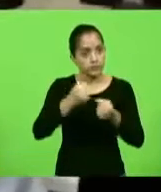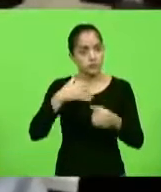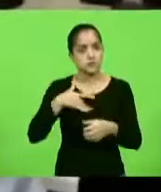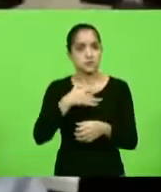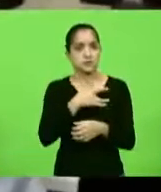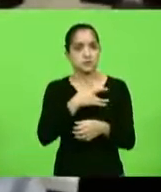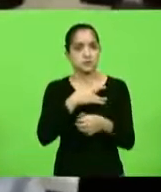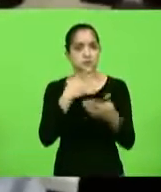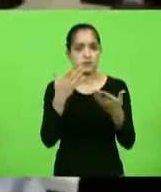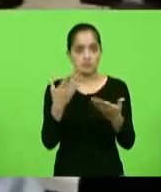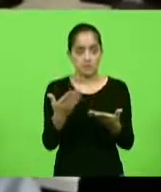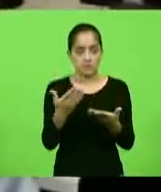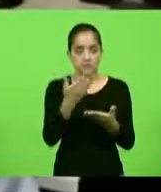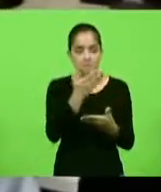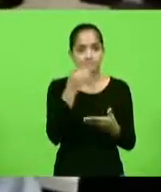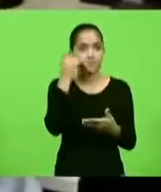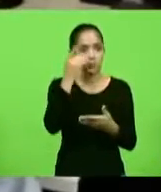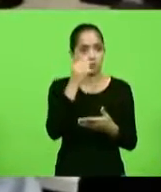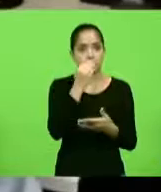por favor, deputado Sopel.